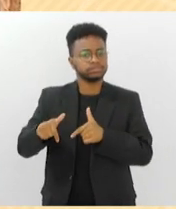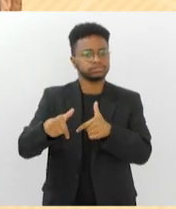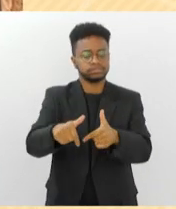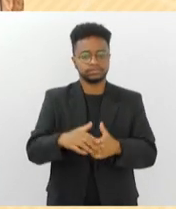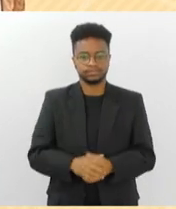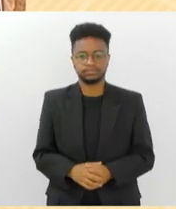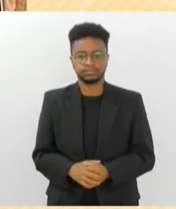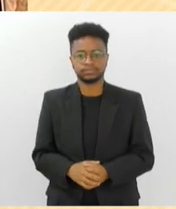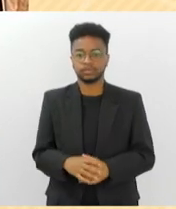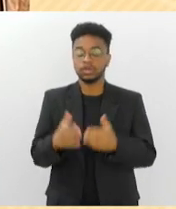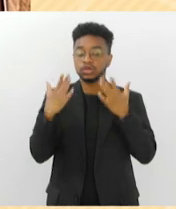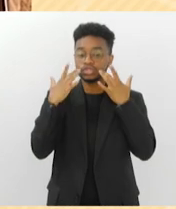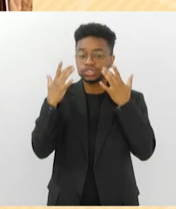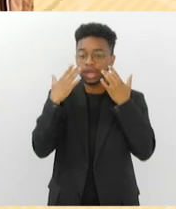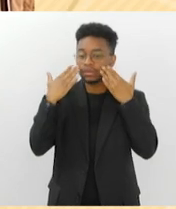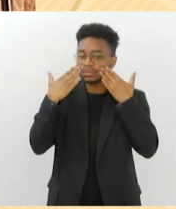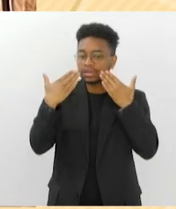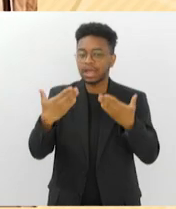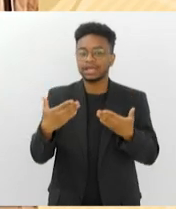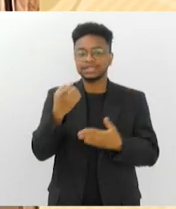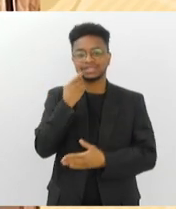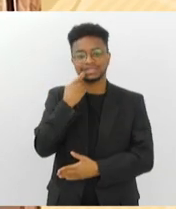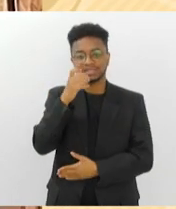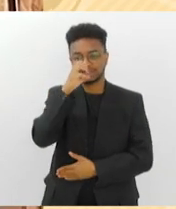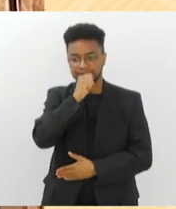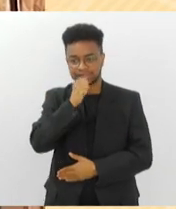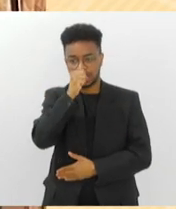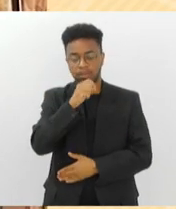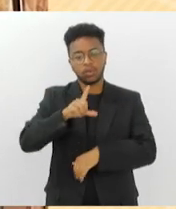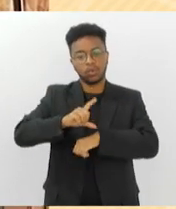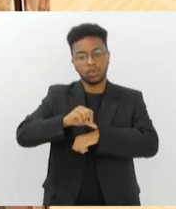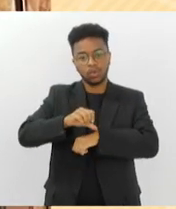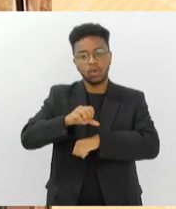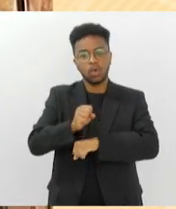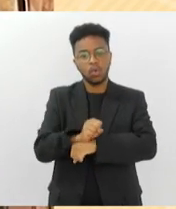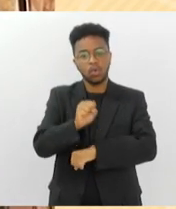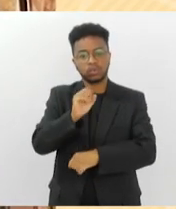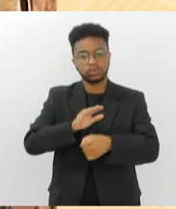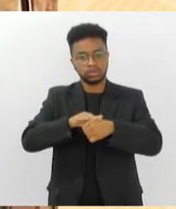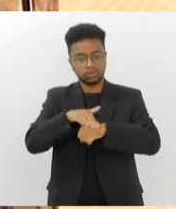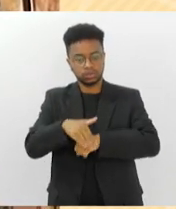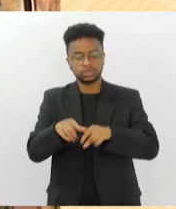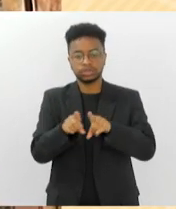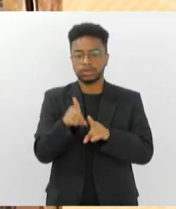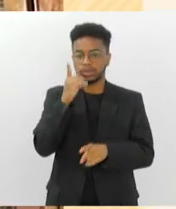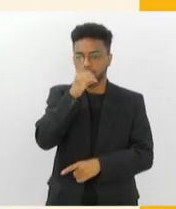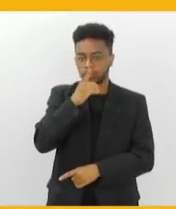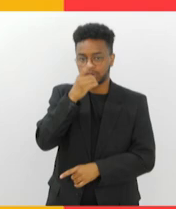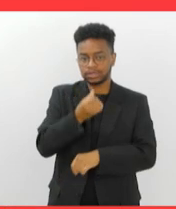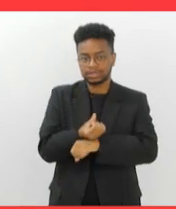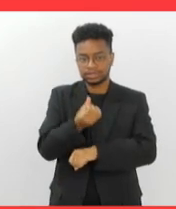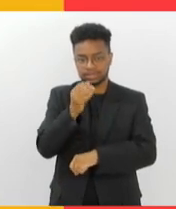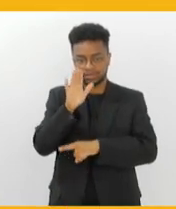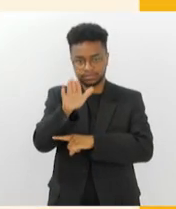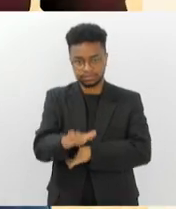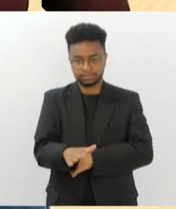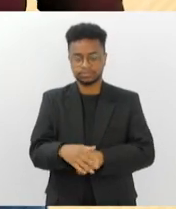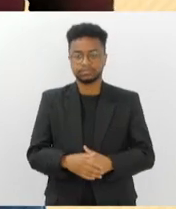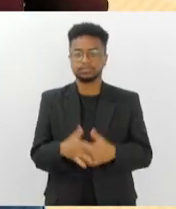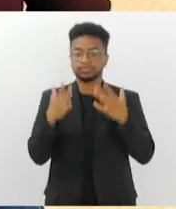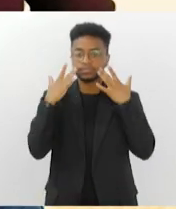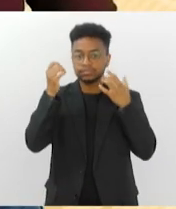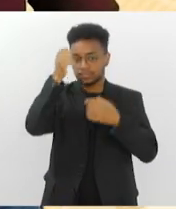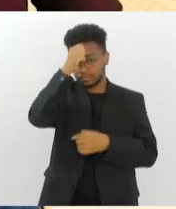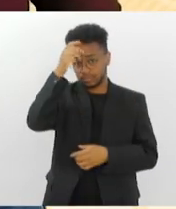O espetáculo fica em cartaz nesta sexta e sábado, às 8 horas da noite e domingo, às 6 da tarde. No Teatro